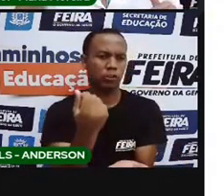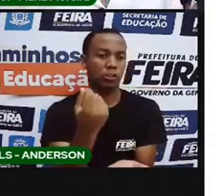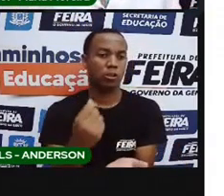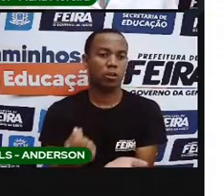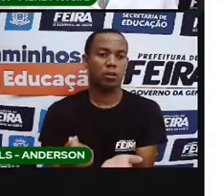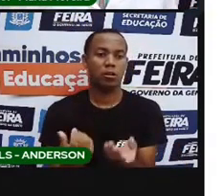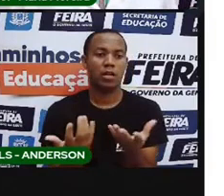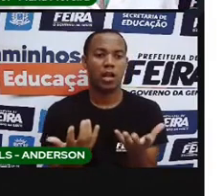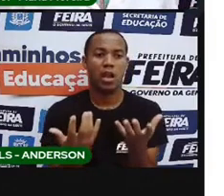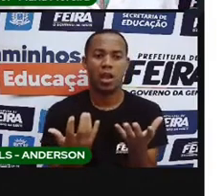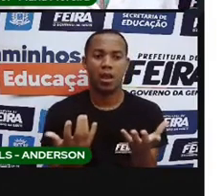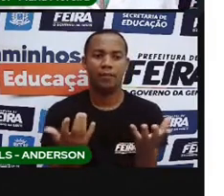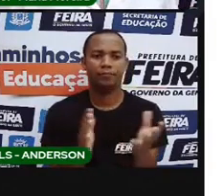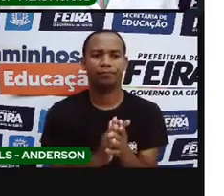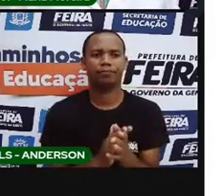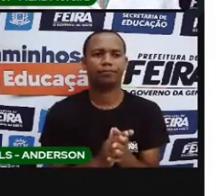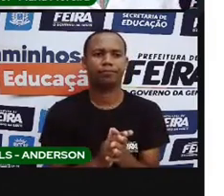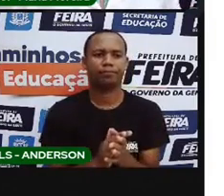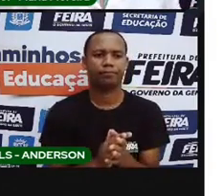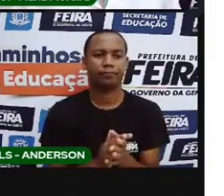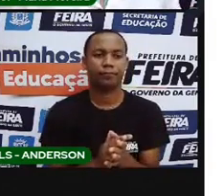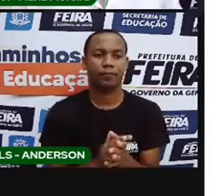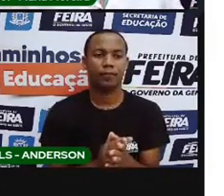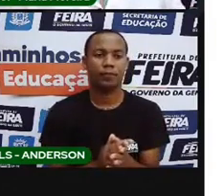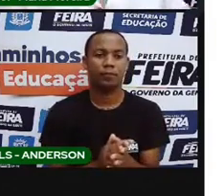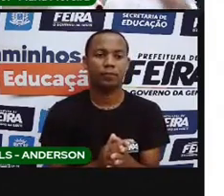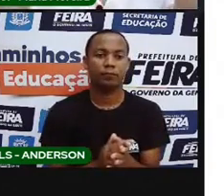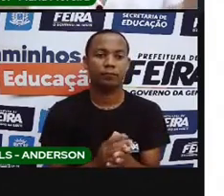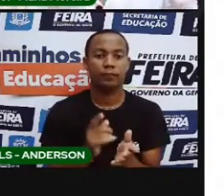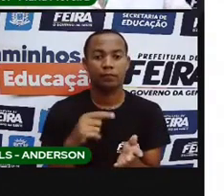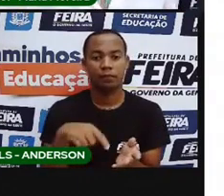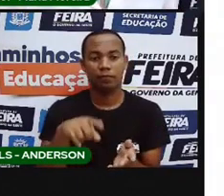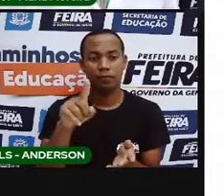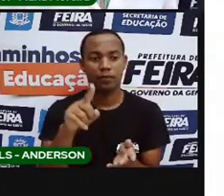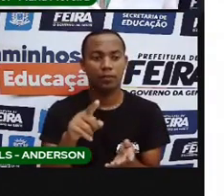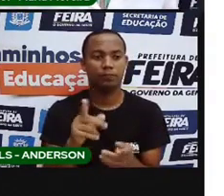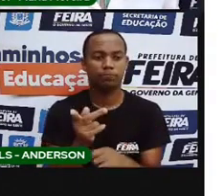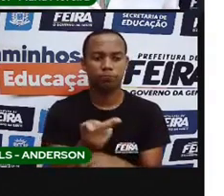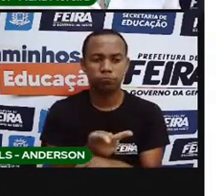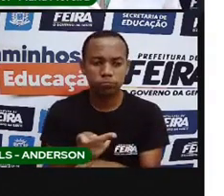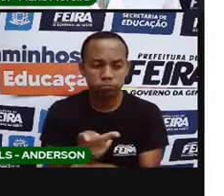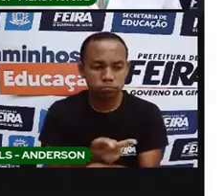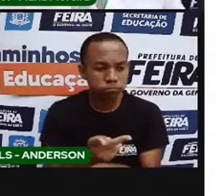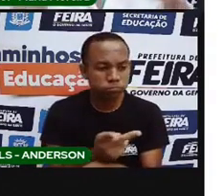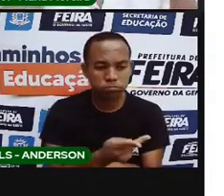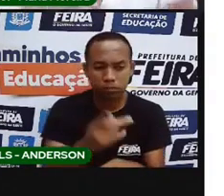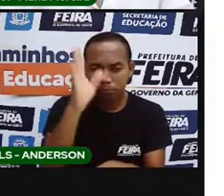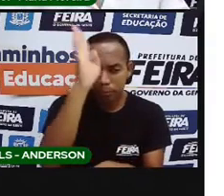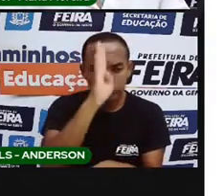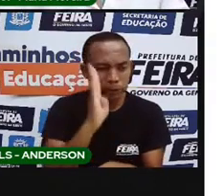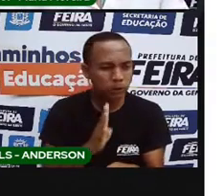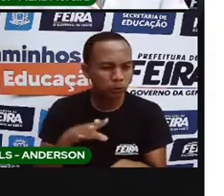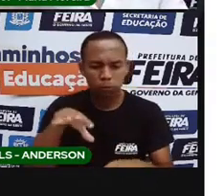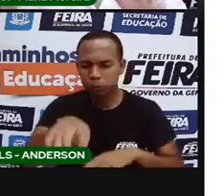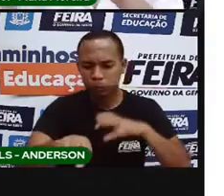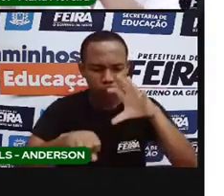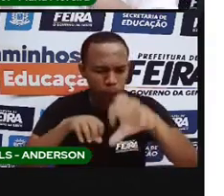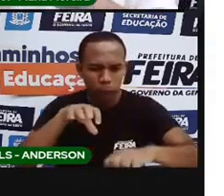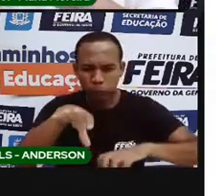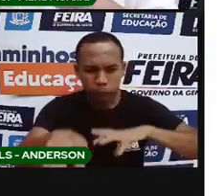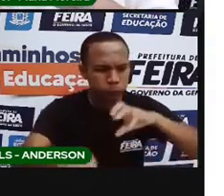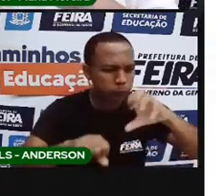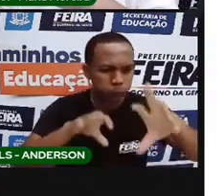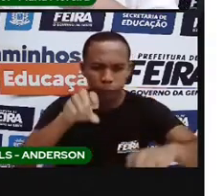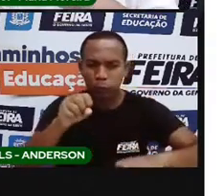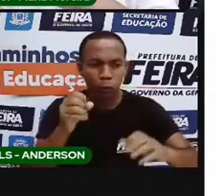conseguir o quê? Dinheiro. Então, meio que exploravam o Brasil e pegavam o que eles exploravam aqui e